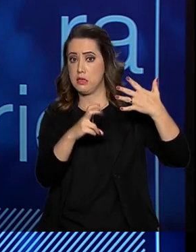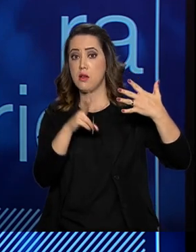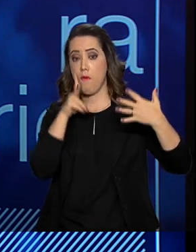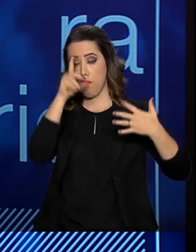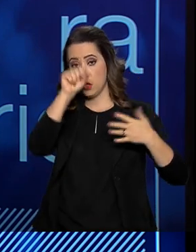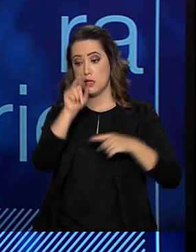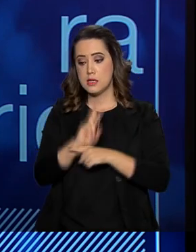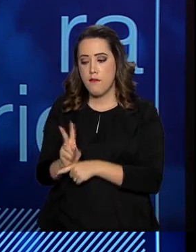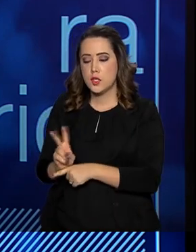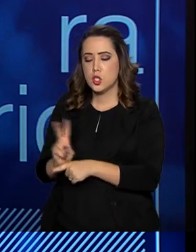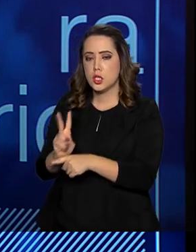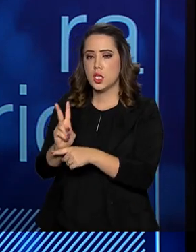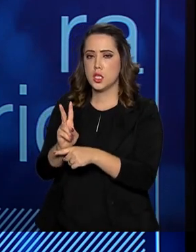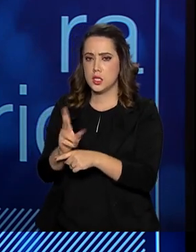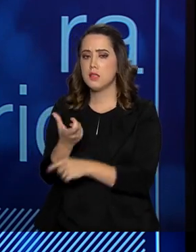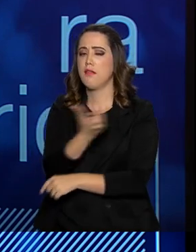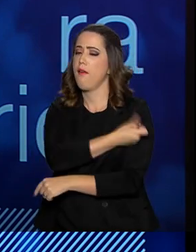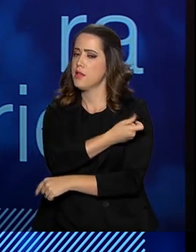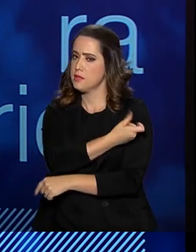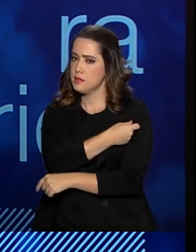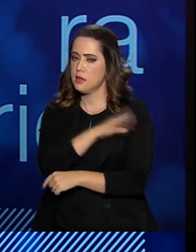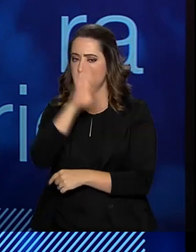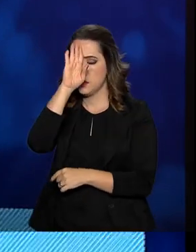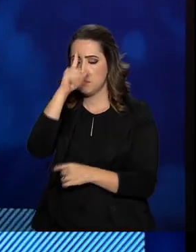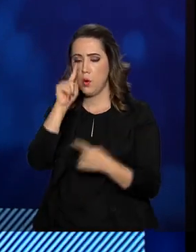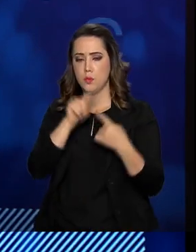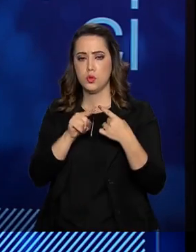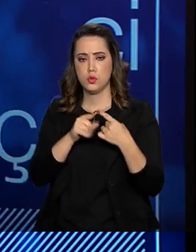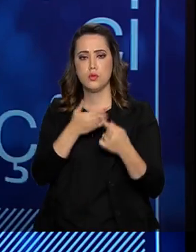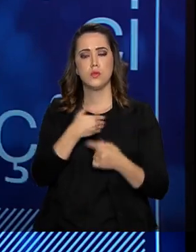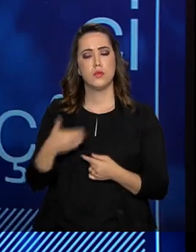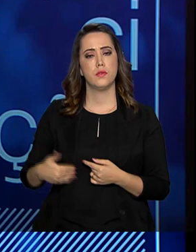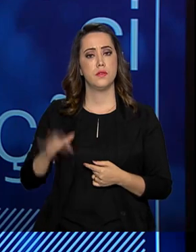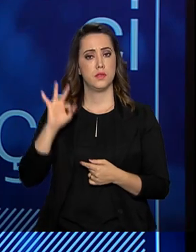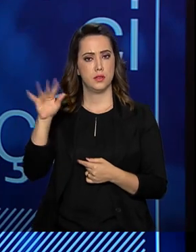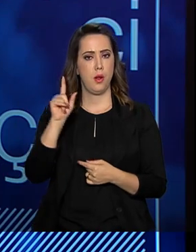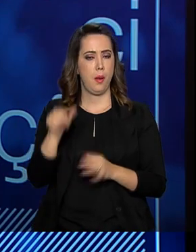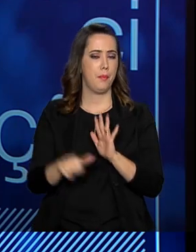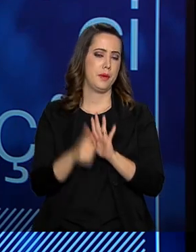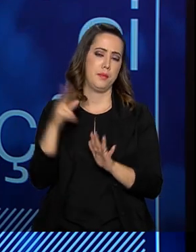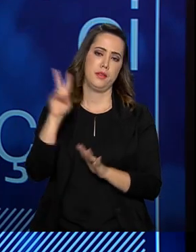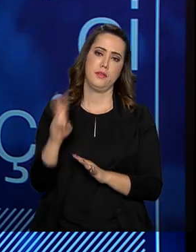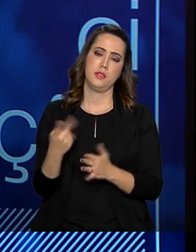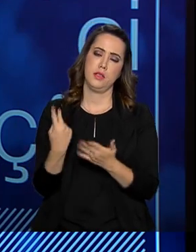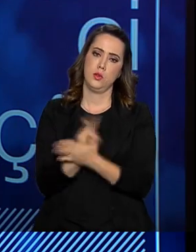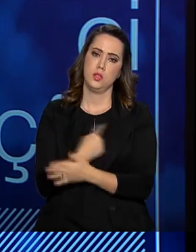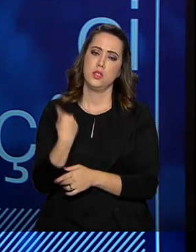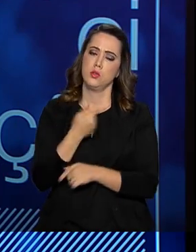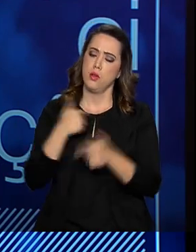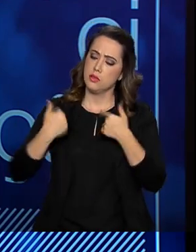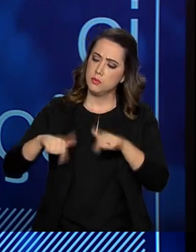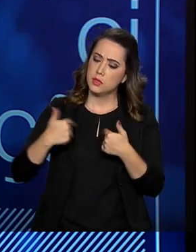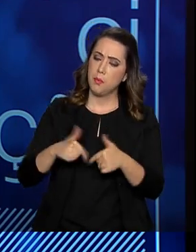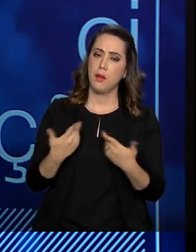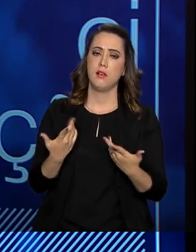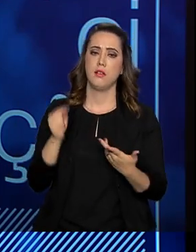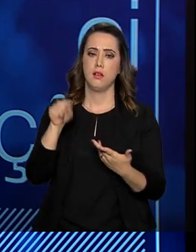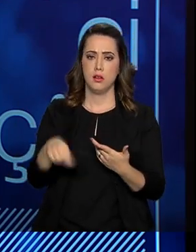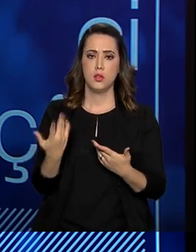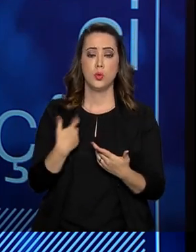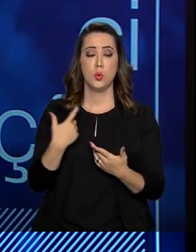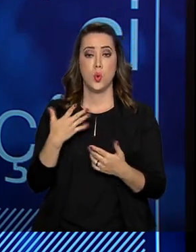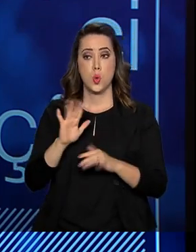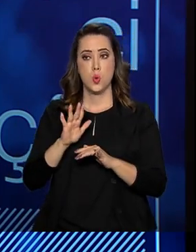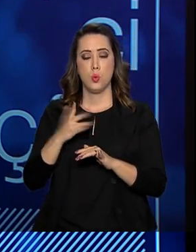imunização como prioridade do governo federal. Essa é a primeira vez que ocorre e nós estamos trabalhando muito com o movimento Vacina Brasil